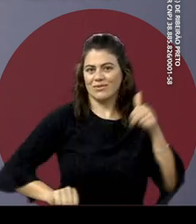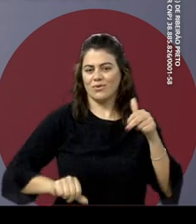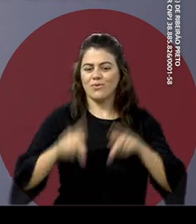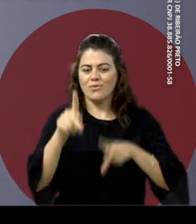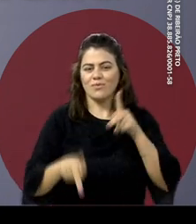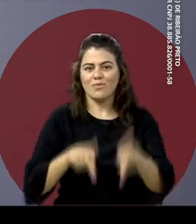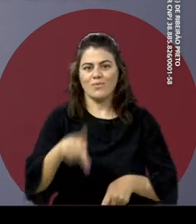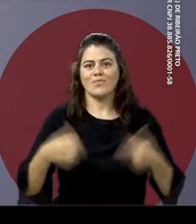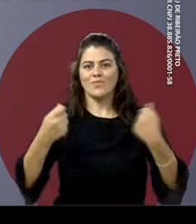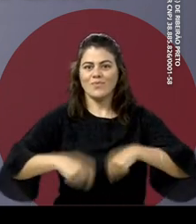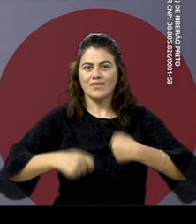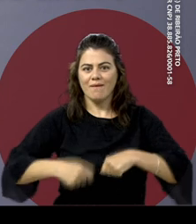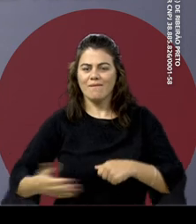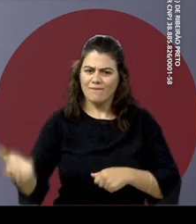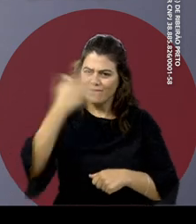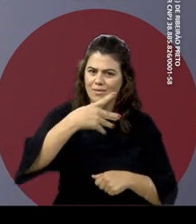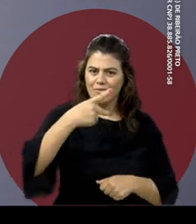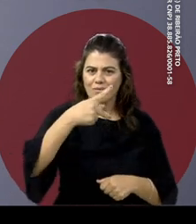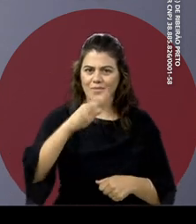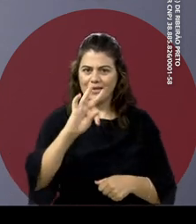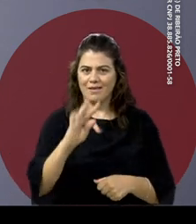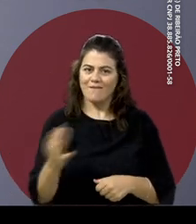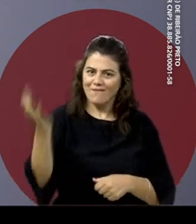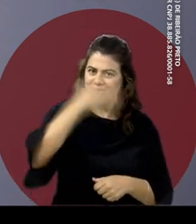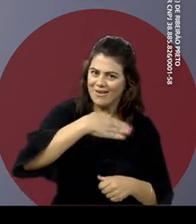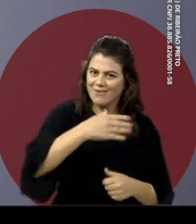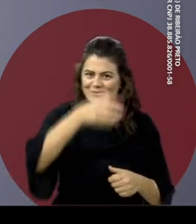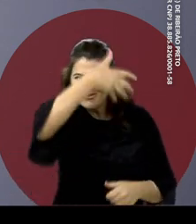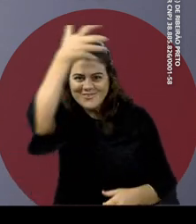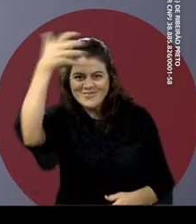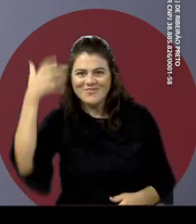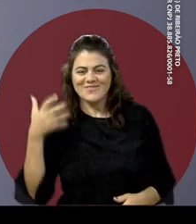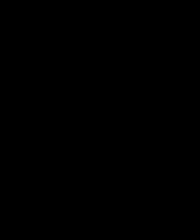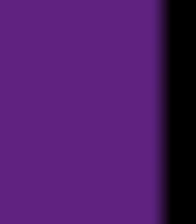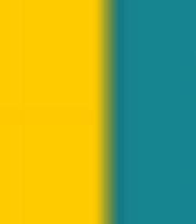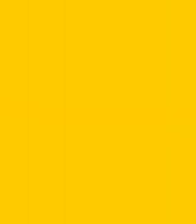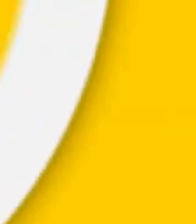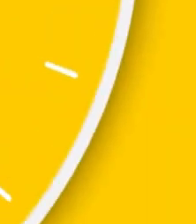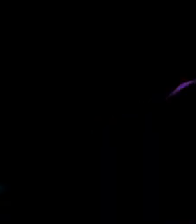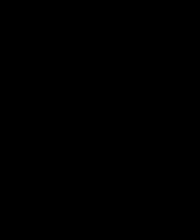mudanças que o nosso povo precisa. Vamos com o Partido dos Trabalhadores. Vamos com o Machado. Partido Trabalhadores. com Trabalhadores.